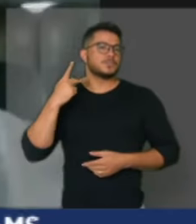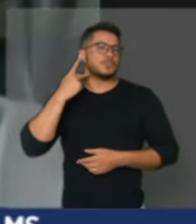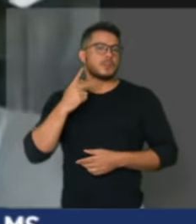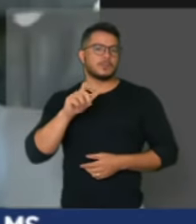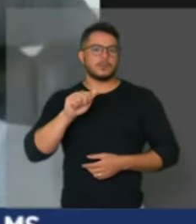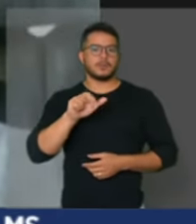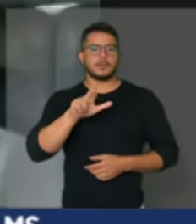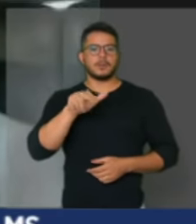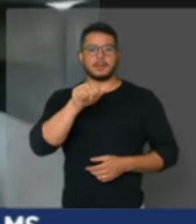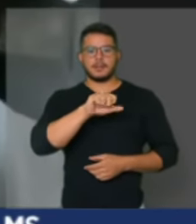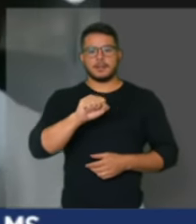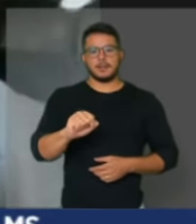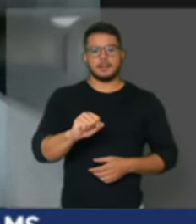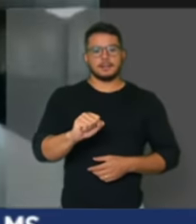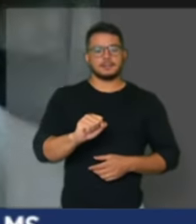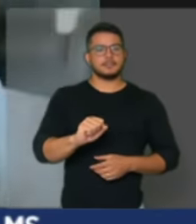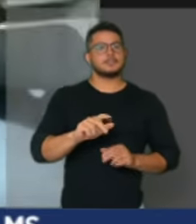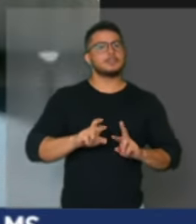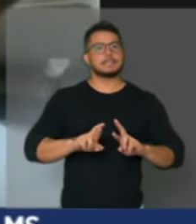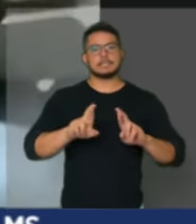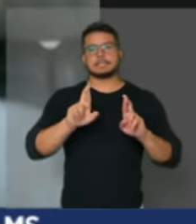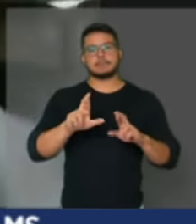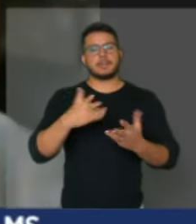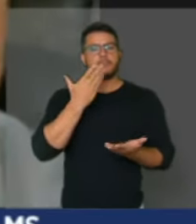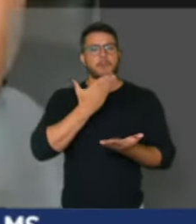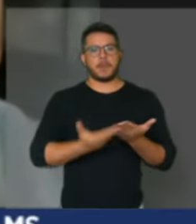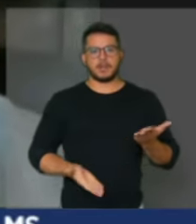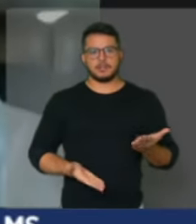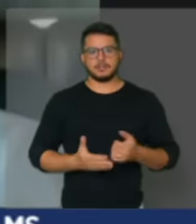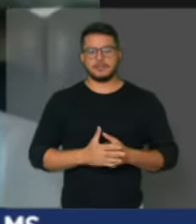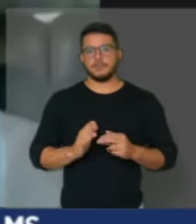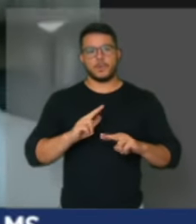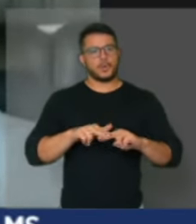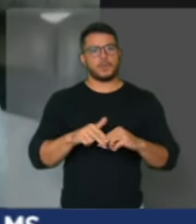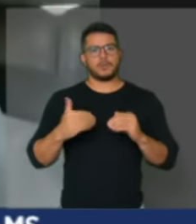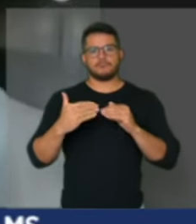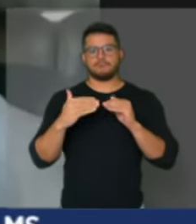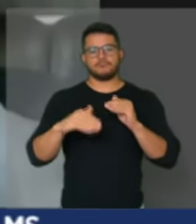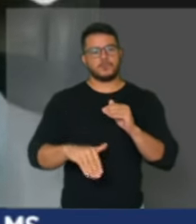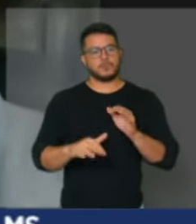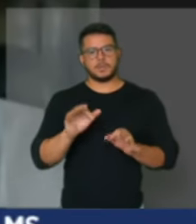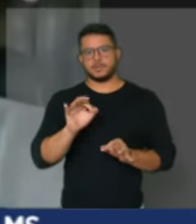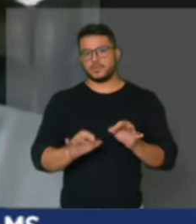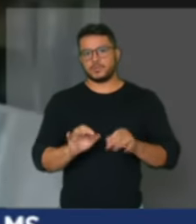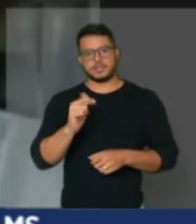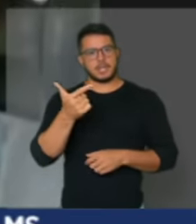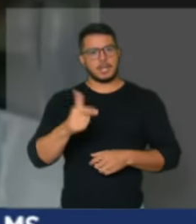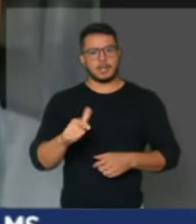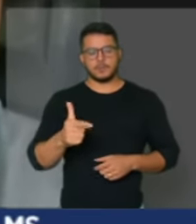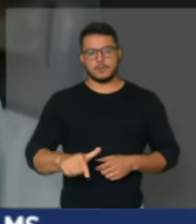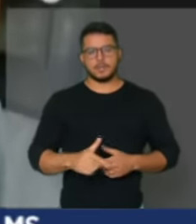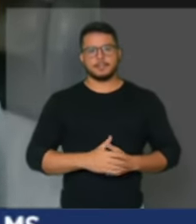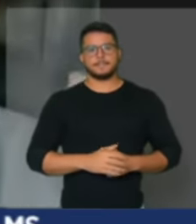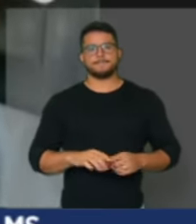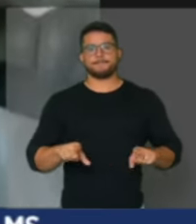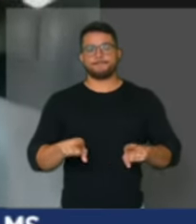não tenham sucesso, porque injustas, iníguas e completamente